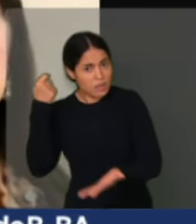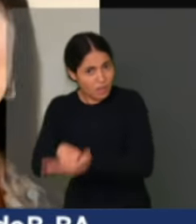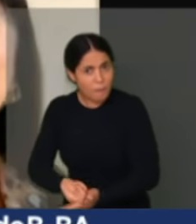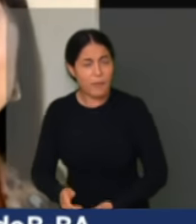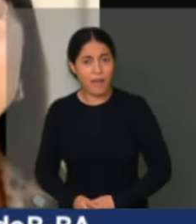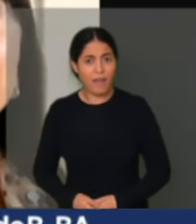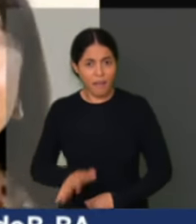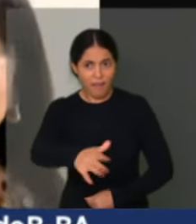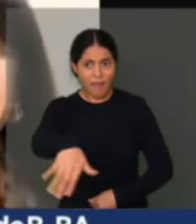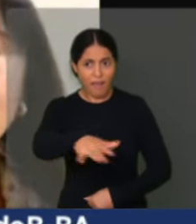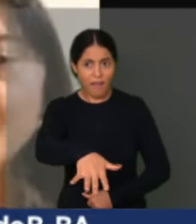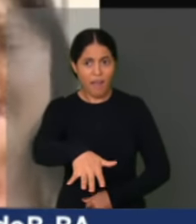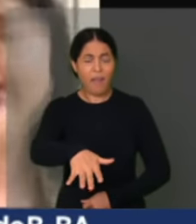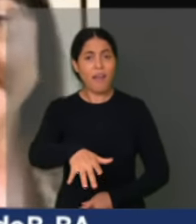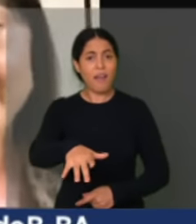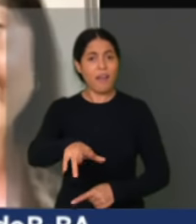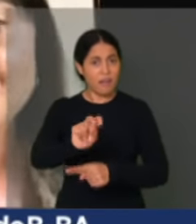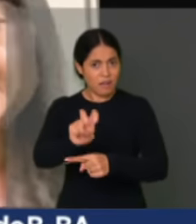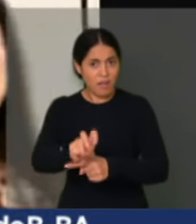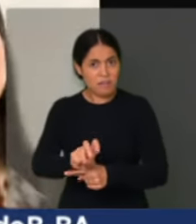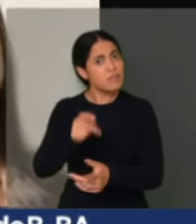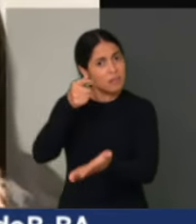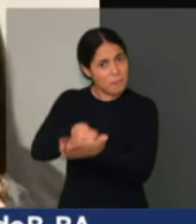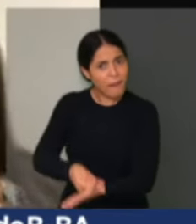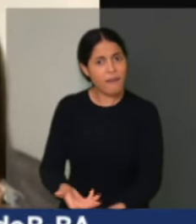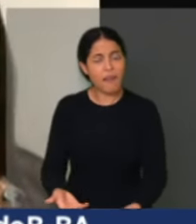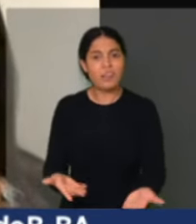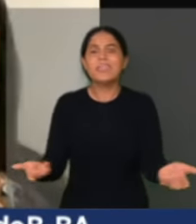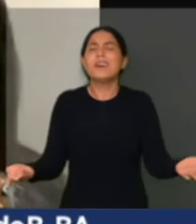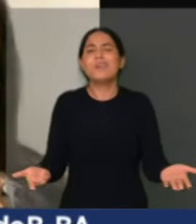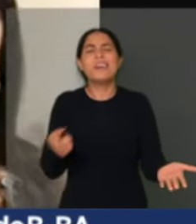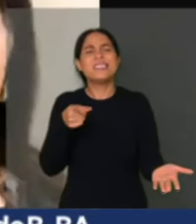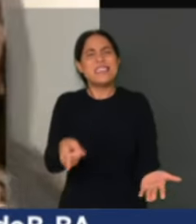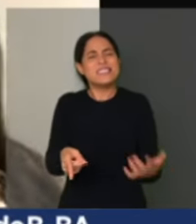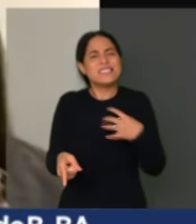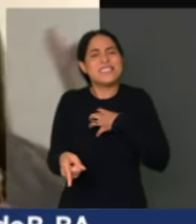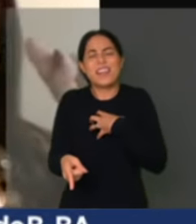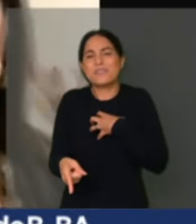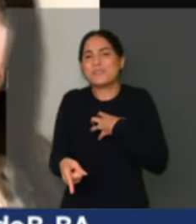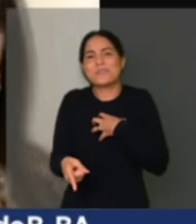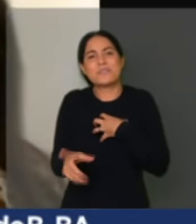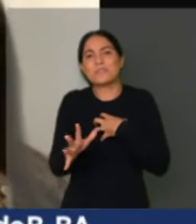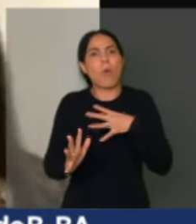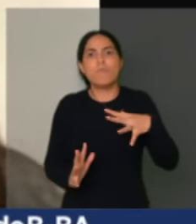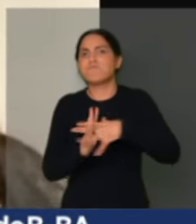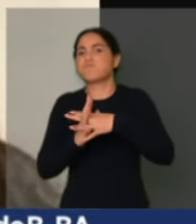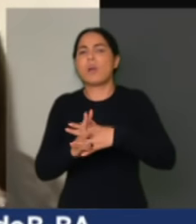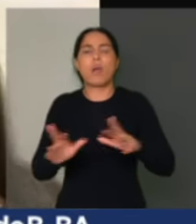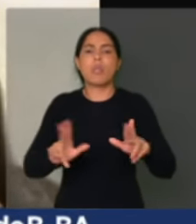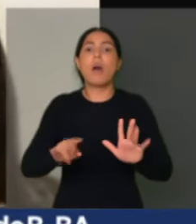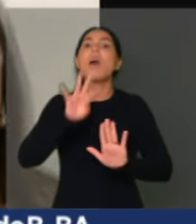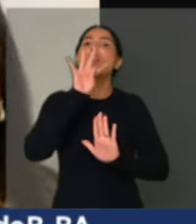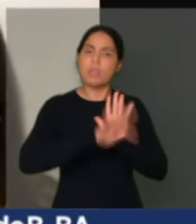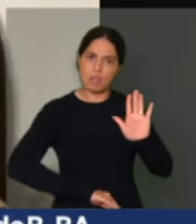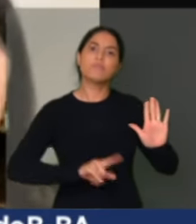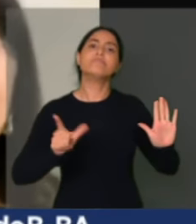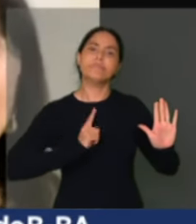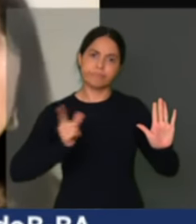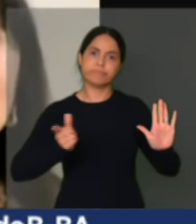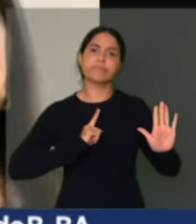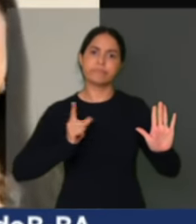quem tiver dinheiro para pagar creche vai pagar creche e isso não é exagero, está no texto, está no pior